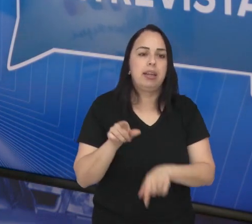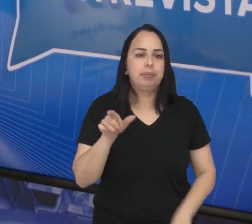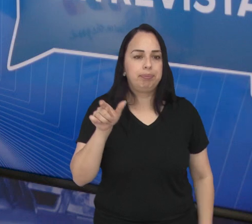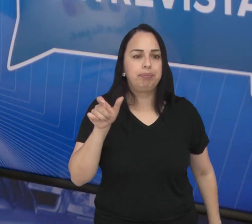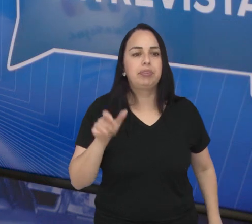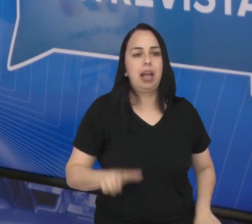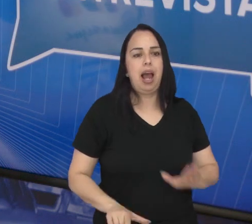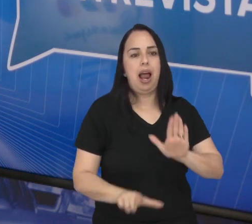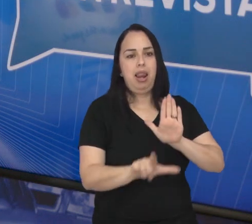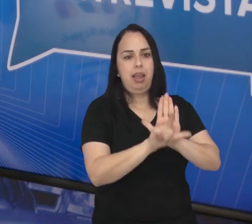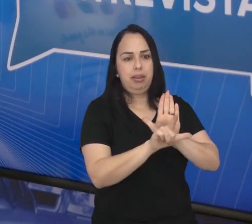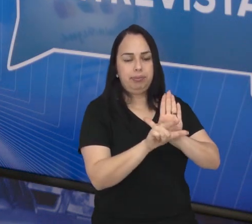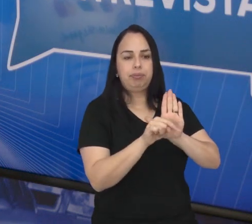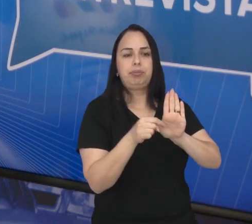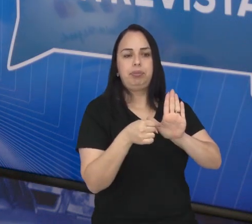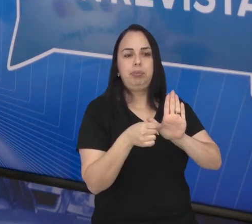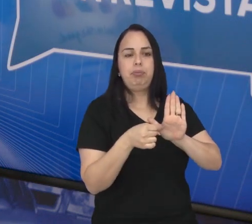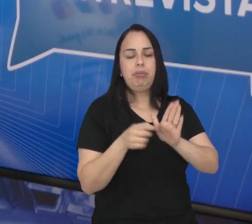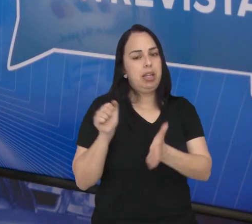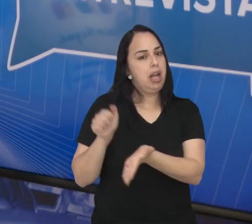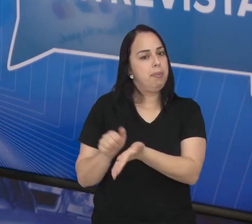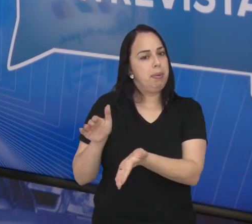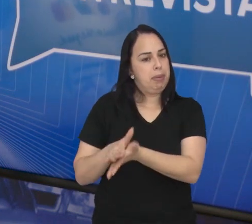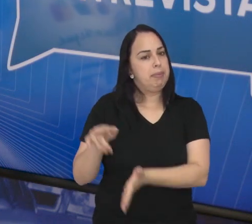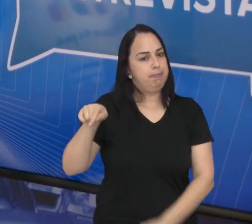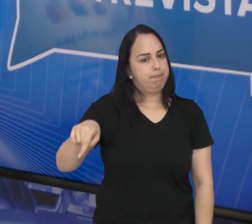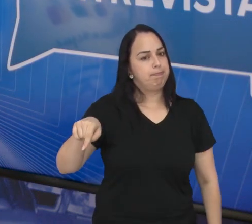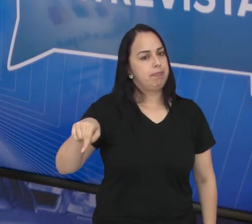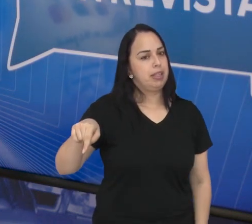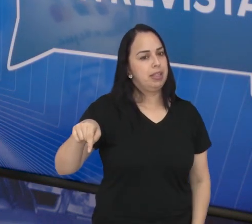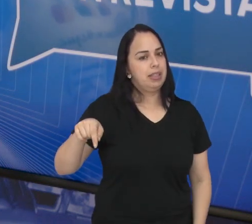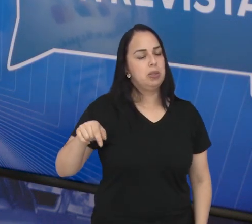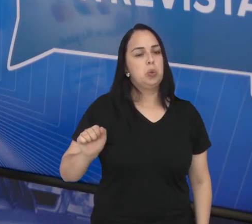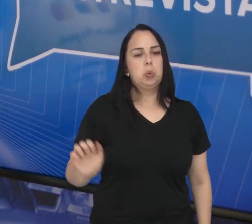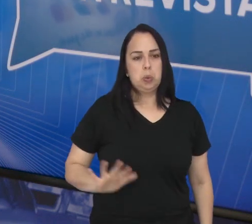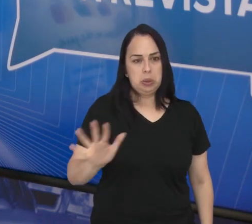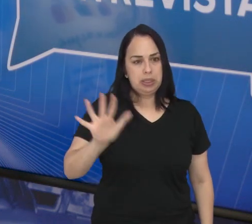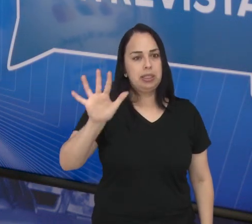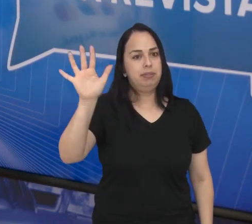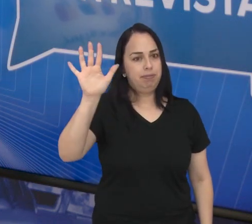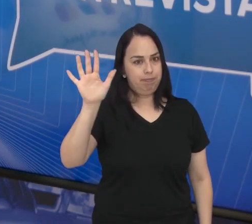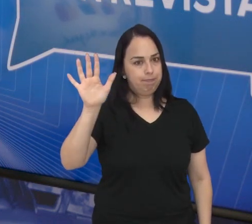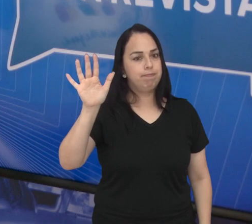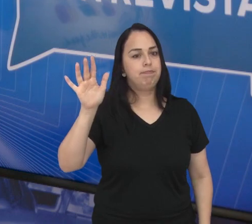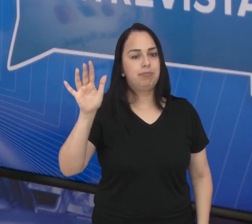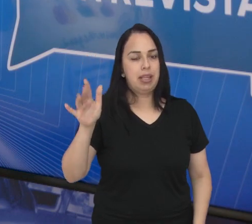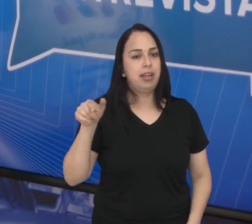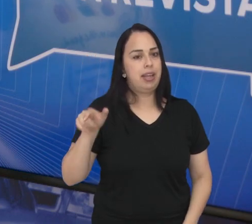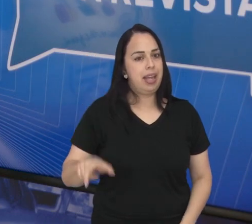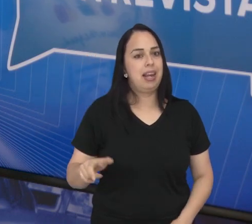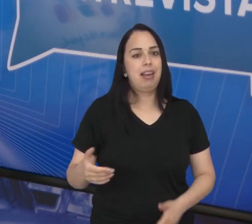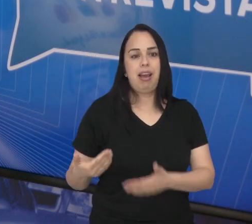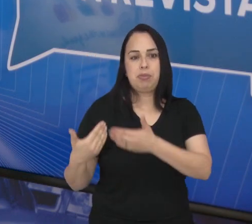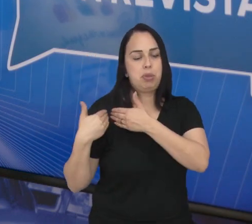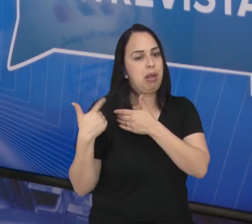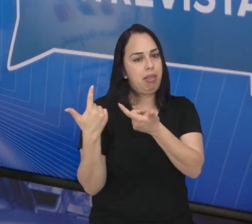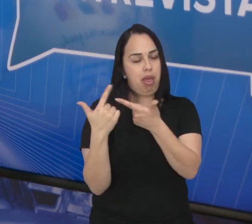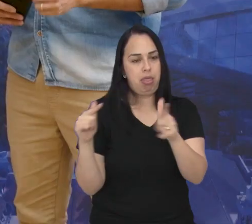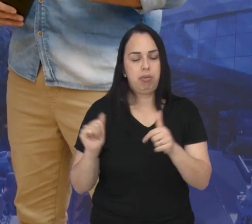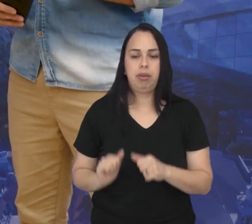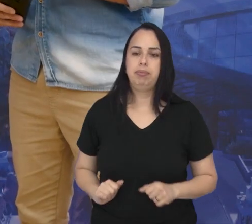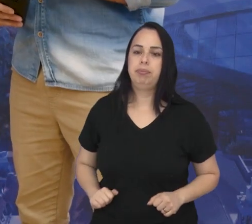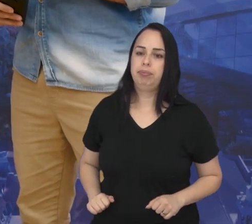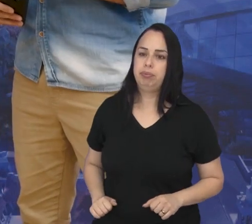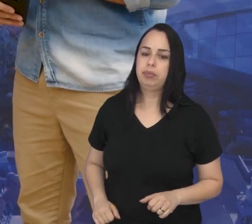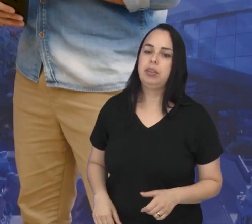a lei que prevê uma multa bem salgada para esse tutor irresponsável. É